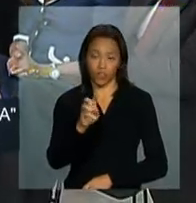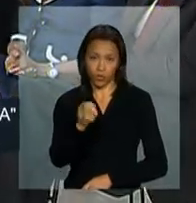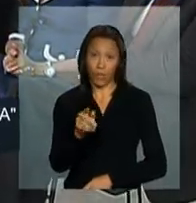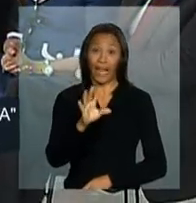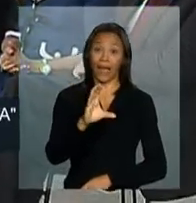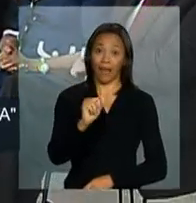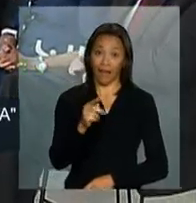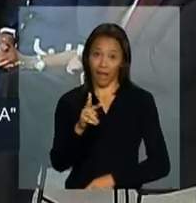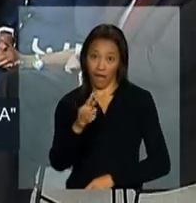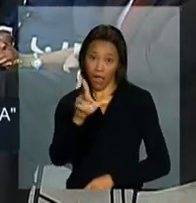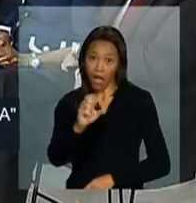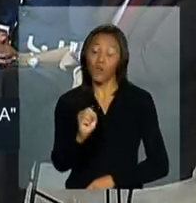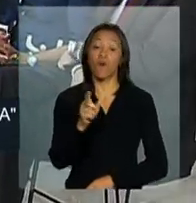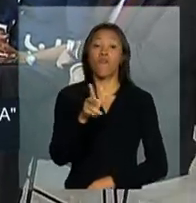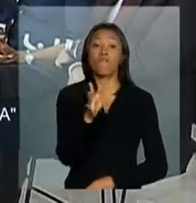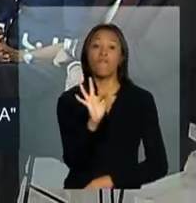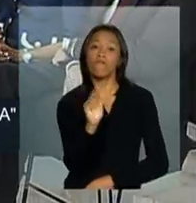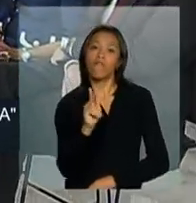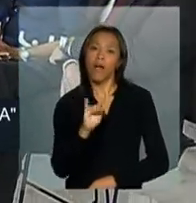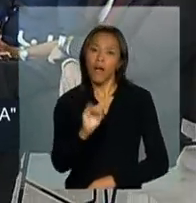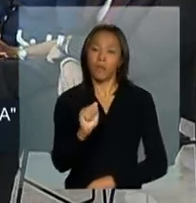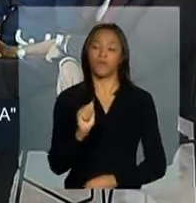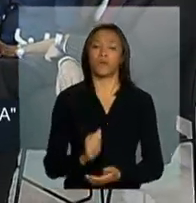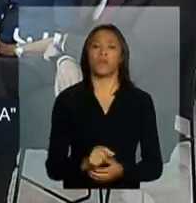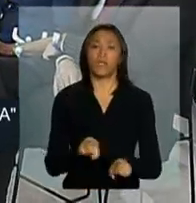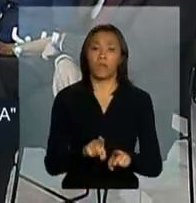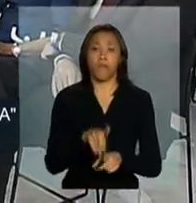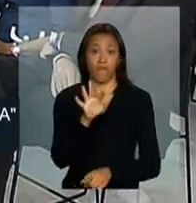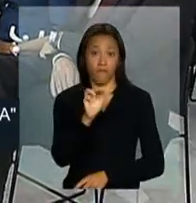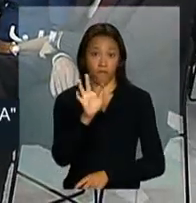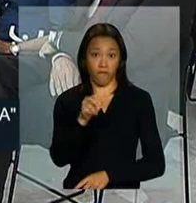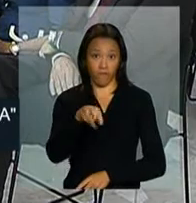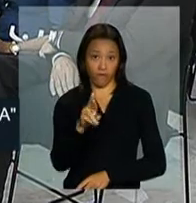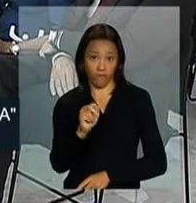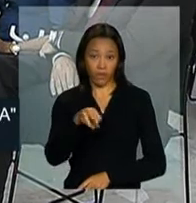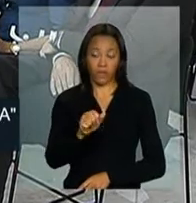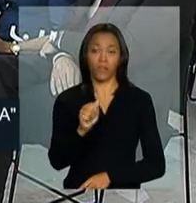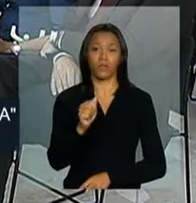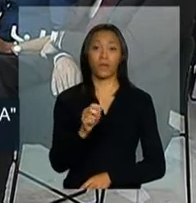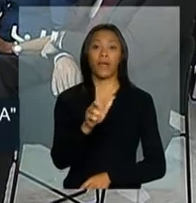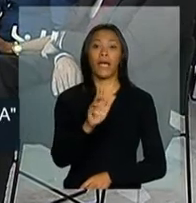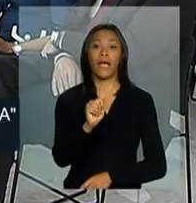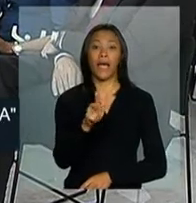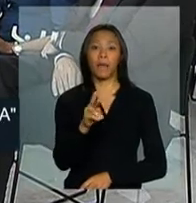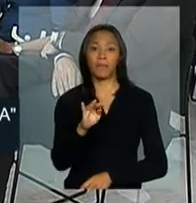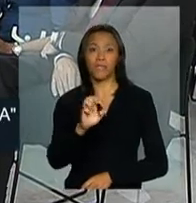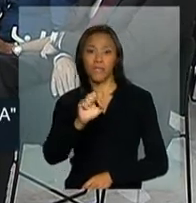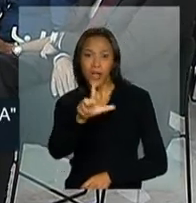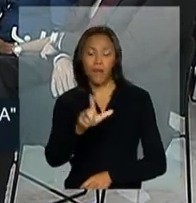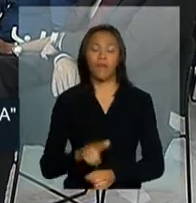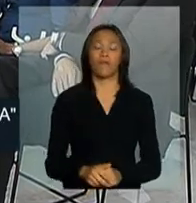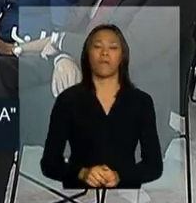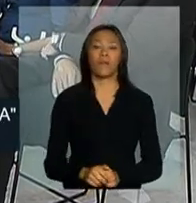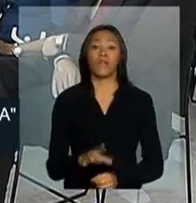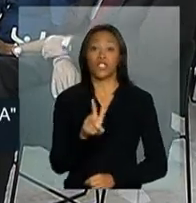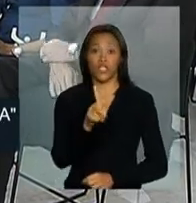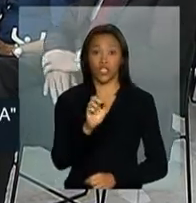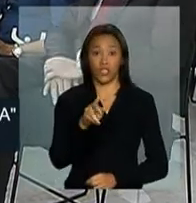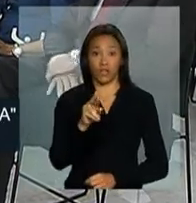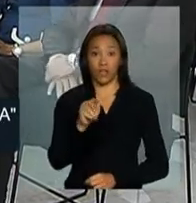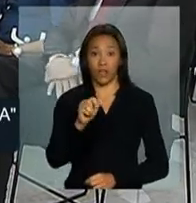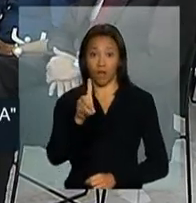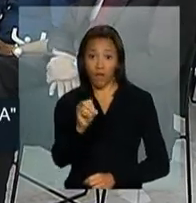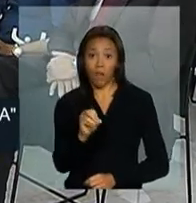Carlos Aratini, Fábio Tradi, Fernando Marrone, Gabriel Chalita, Gabriel Guimarães, Geraldo